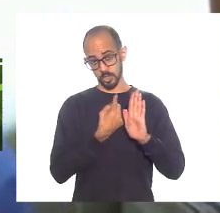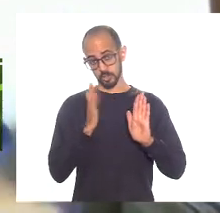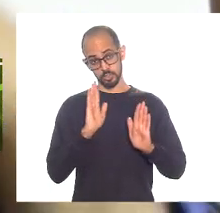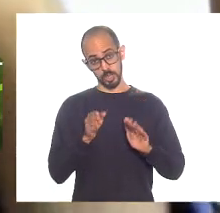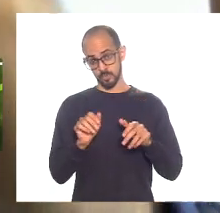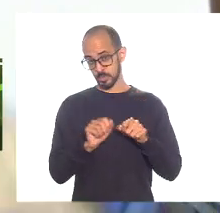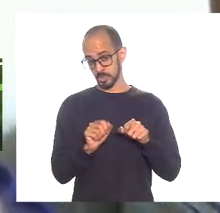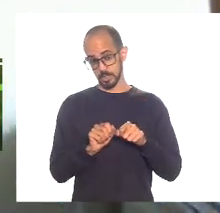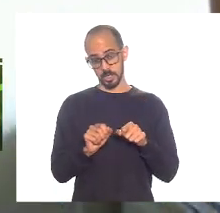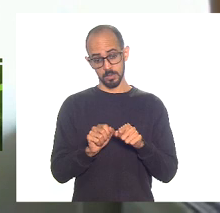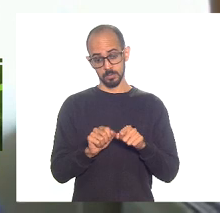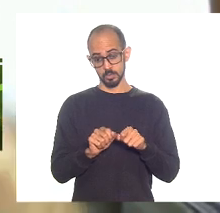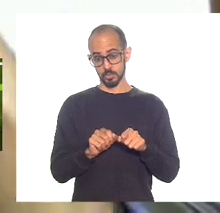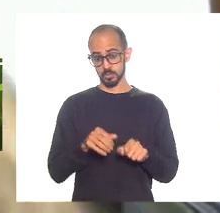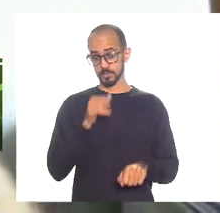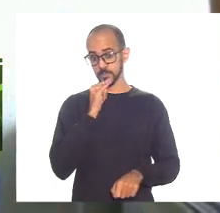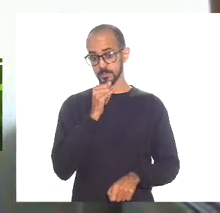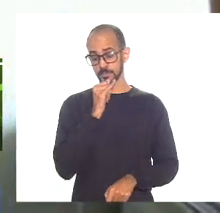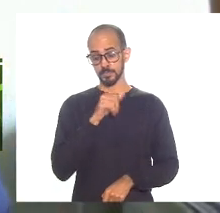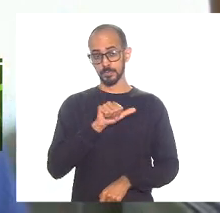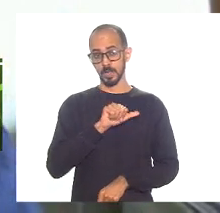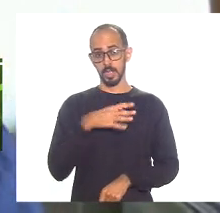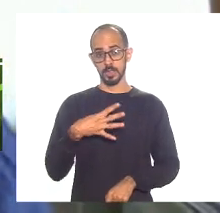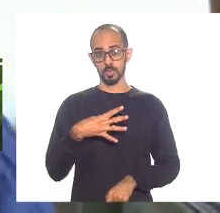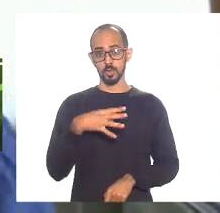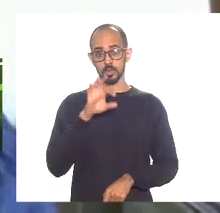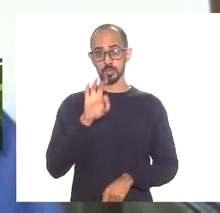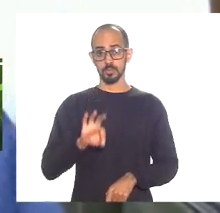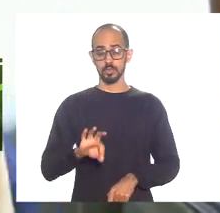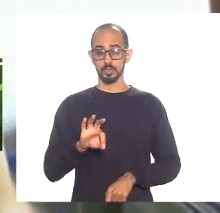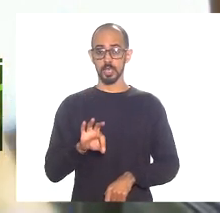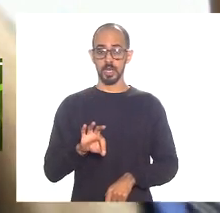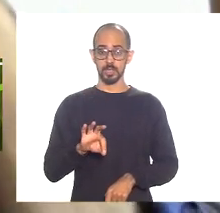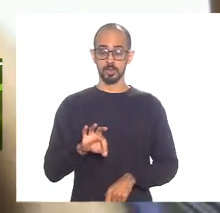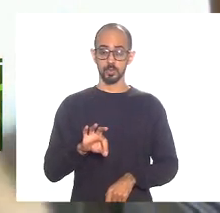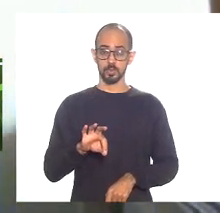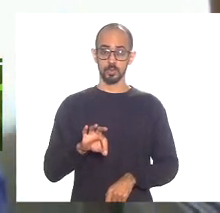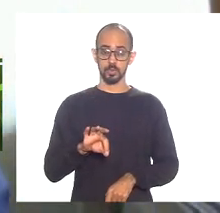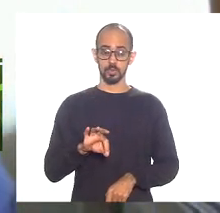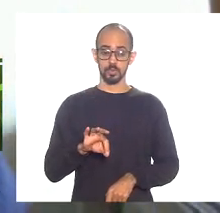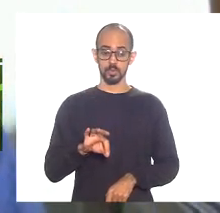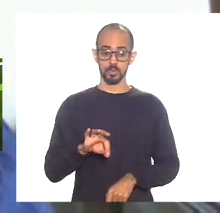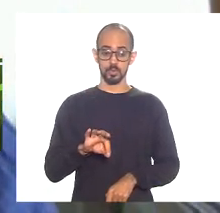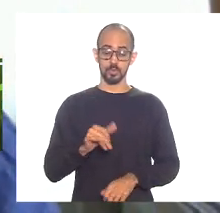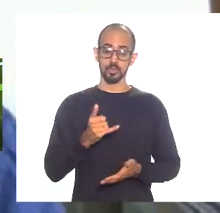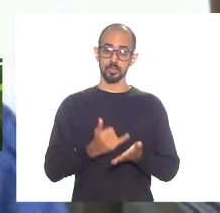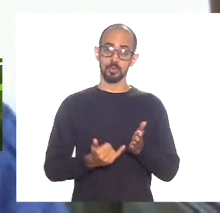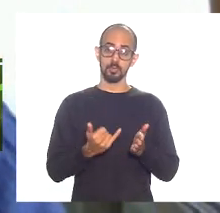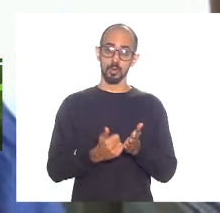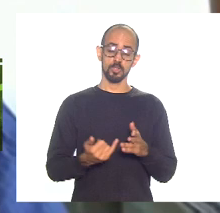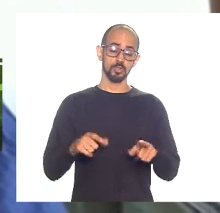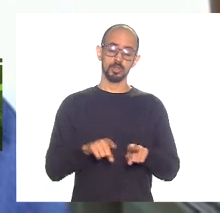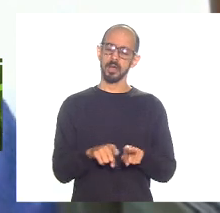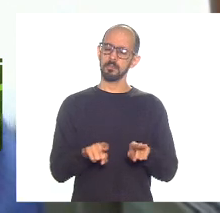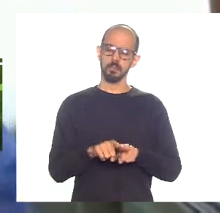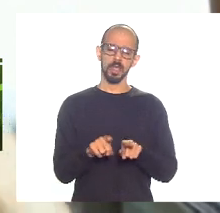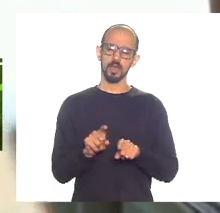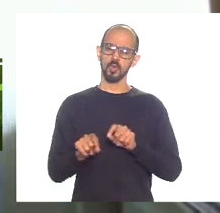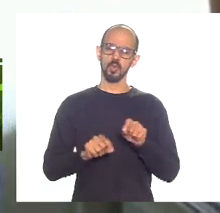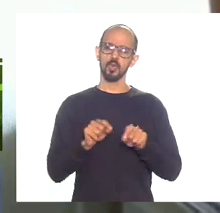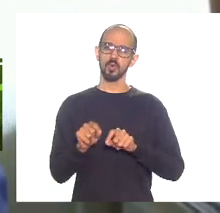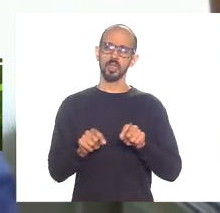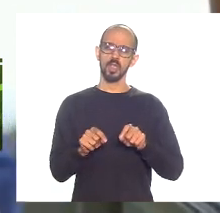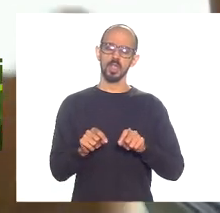como alíquota de 14 de 14% né como também é a